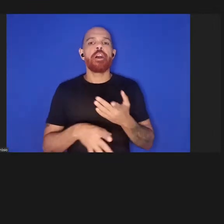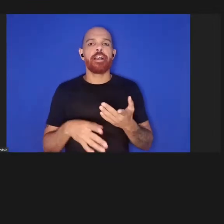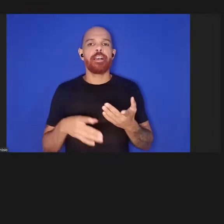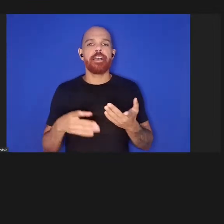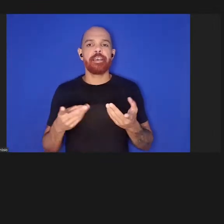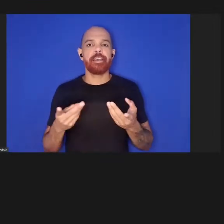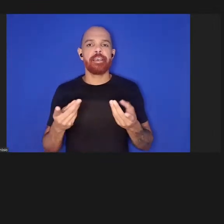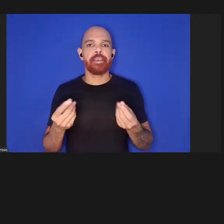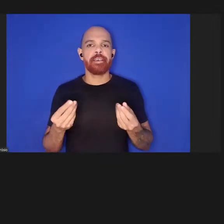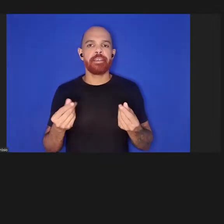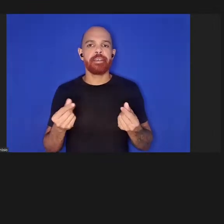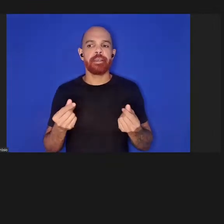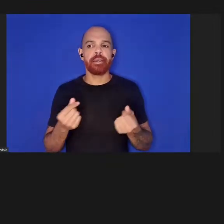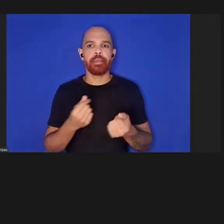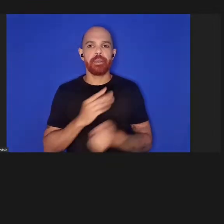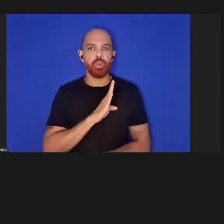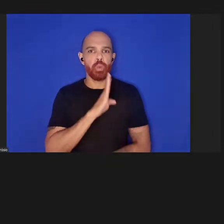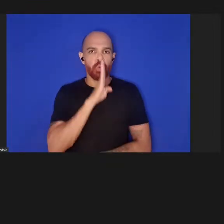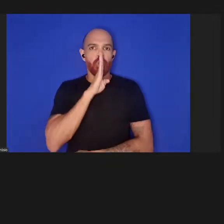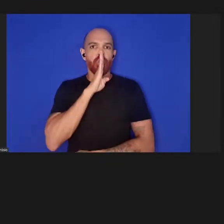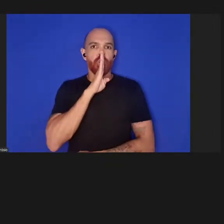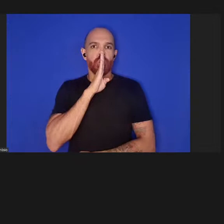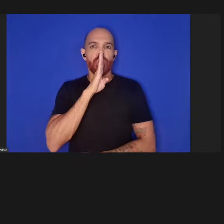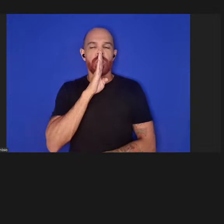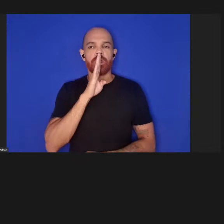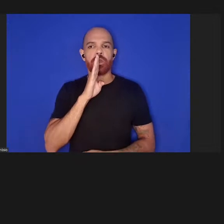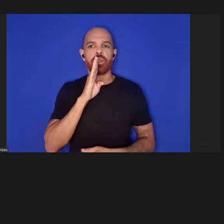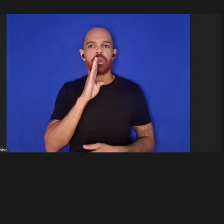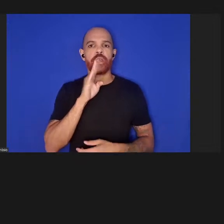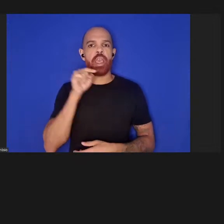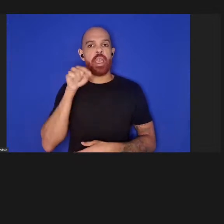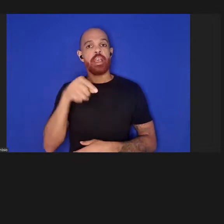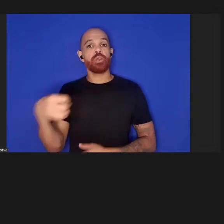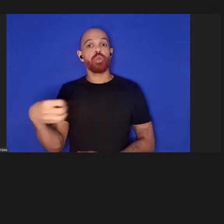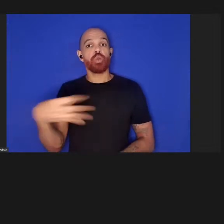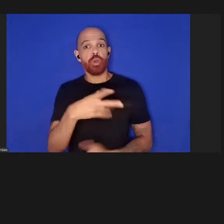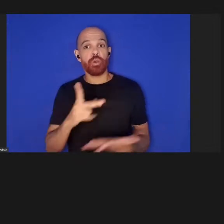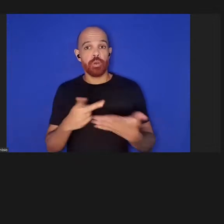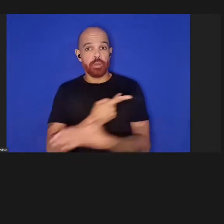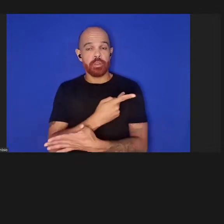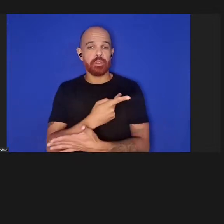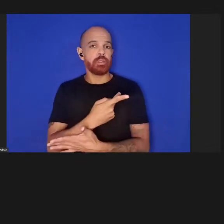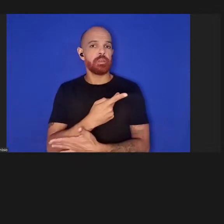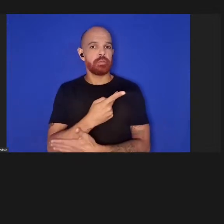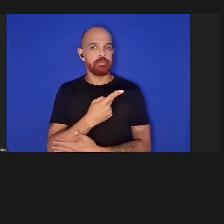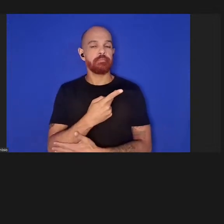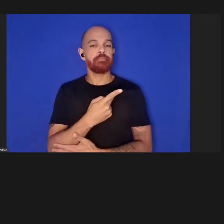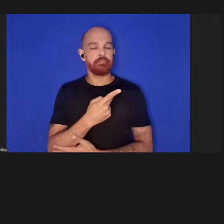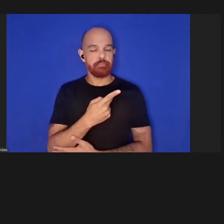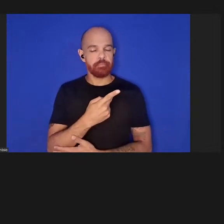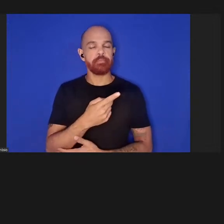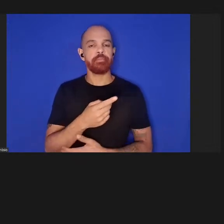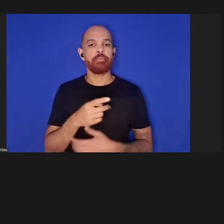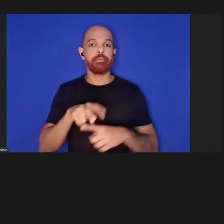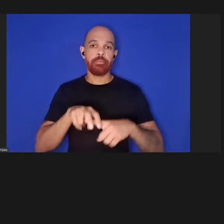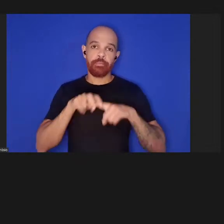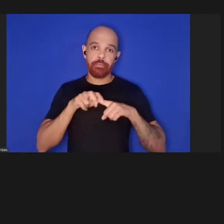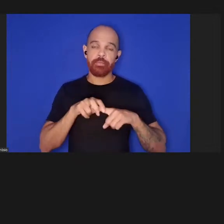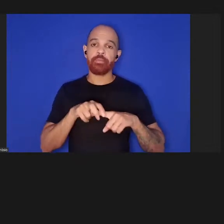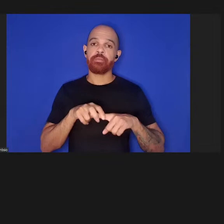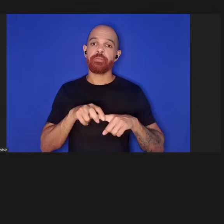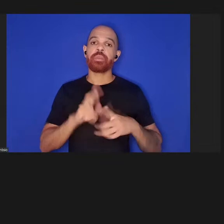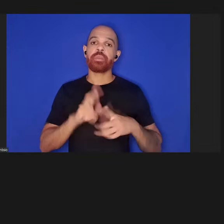imune, por assim dizer, a essa nova situação. E também o fato